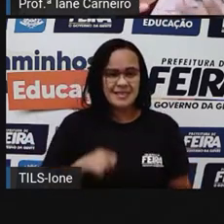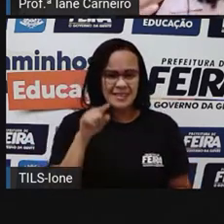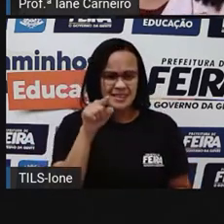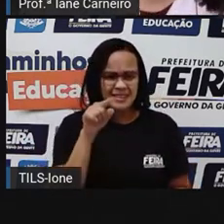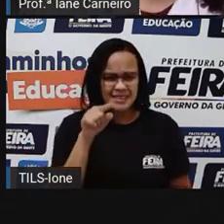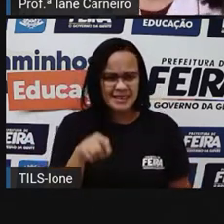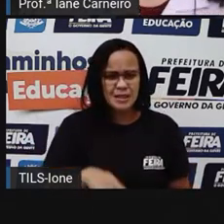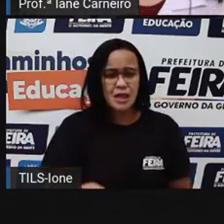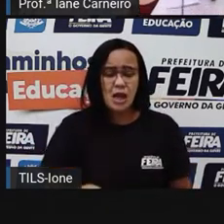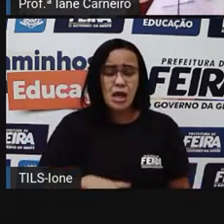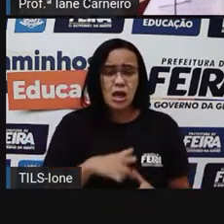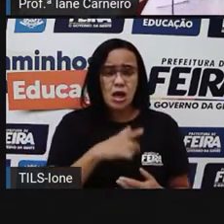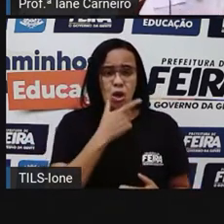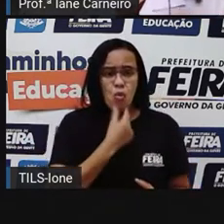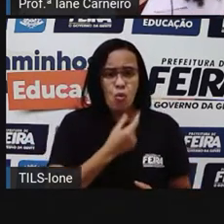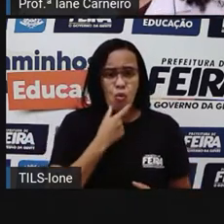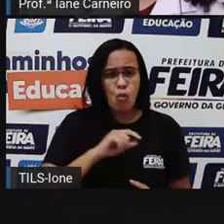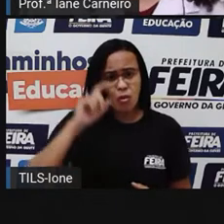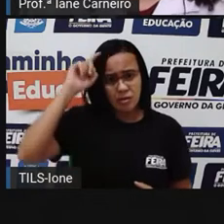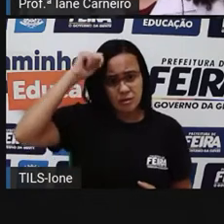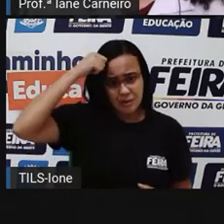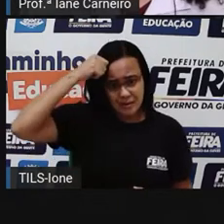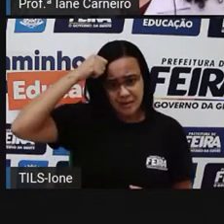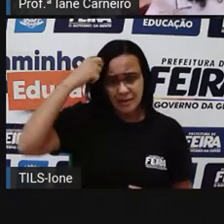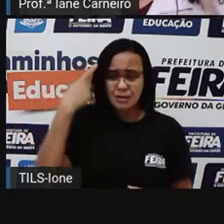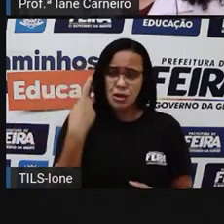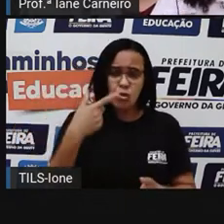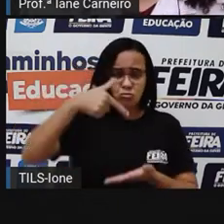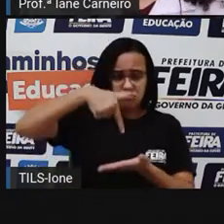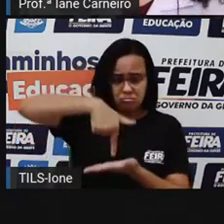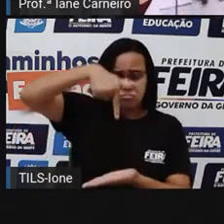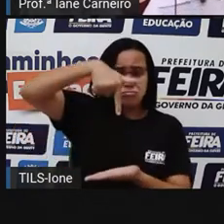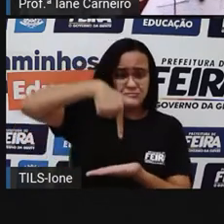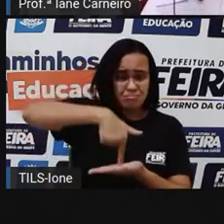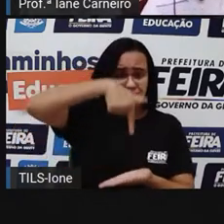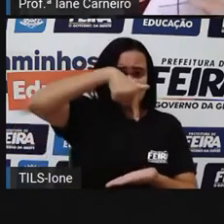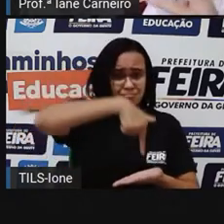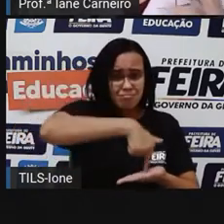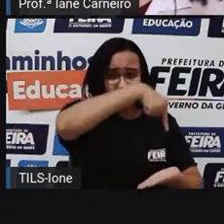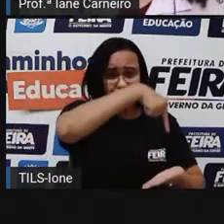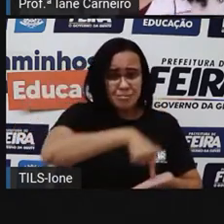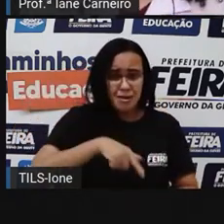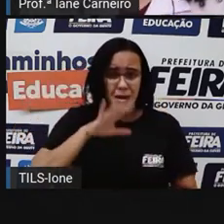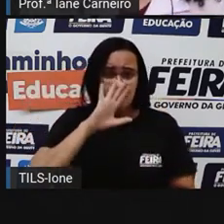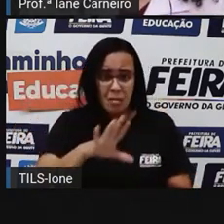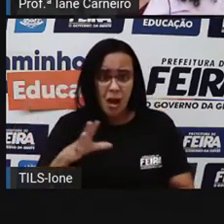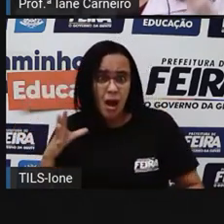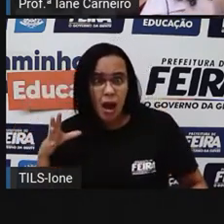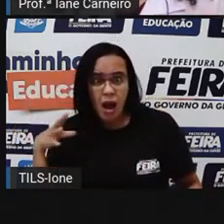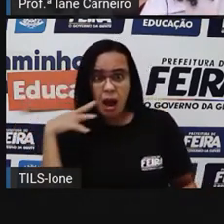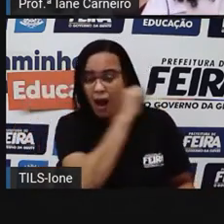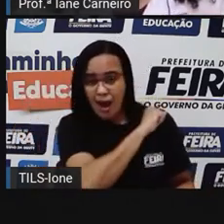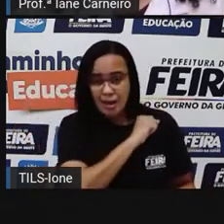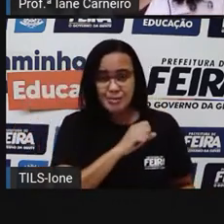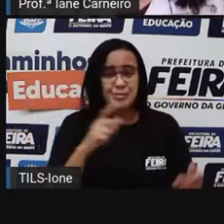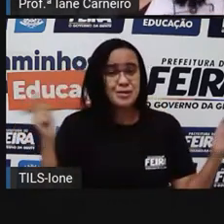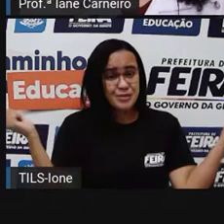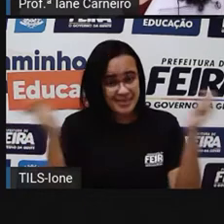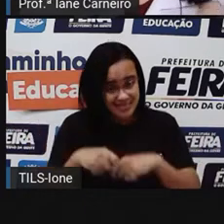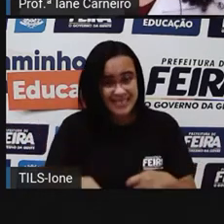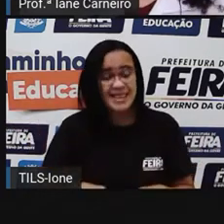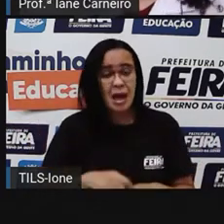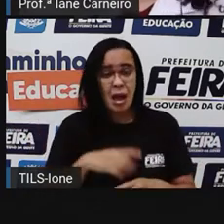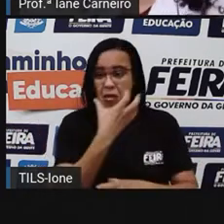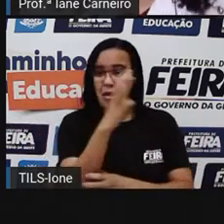uma perna só, né, mas que é muito ágil e consegue, né, rapidamente estar em todos os cantos da floresta.